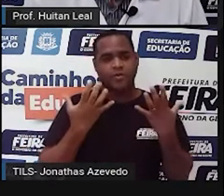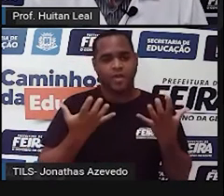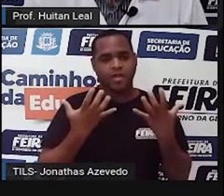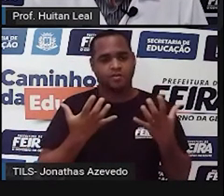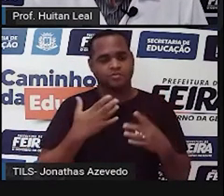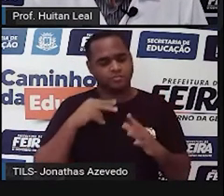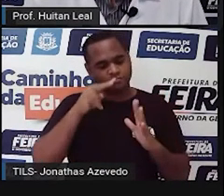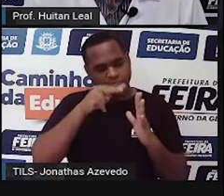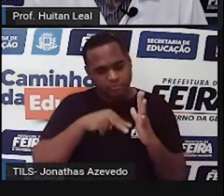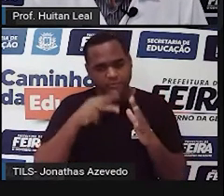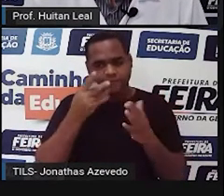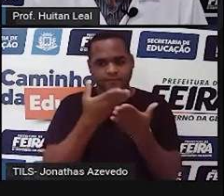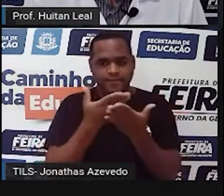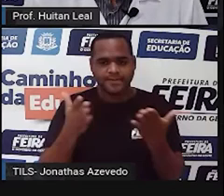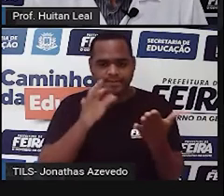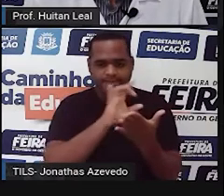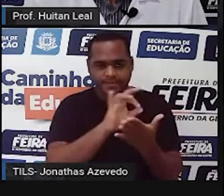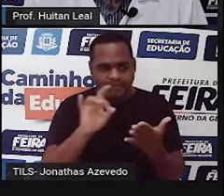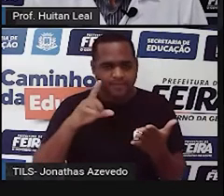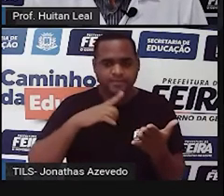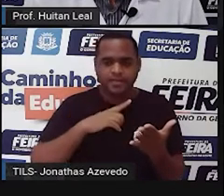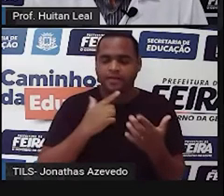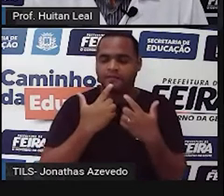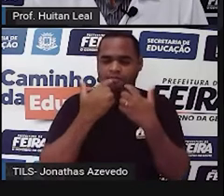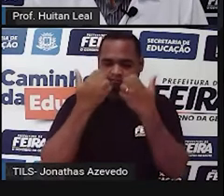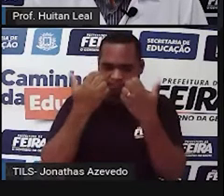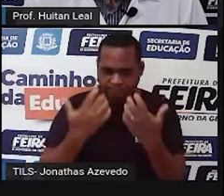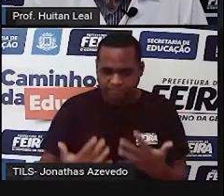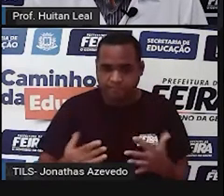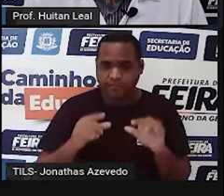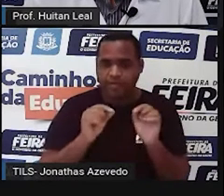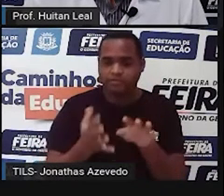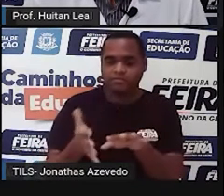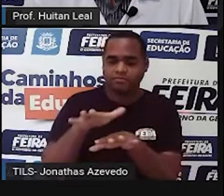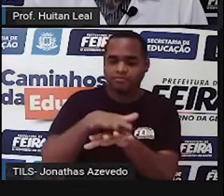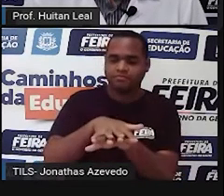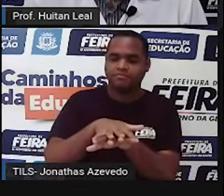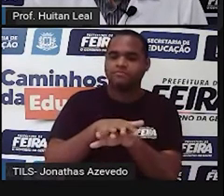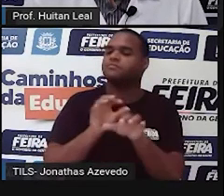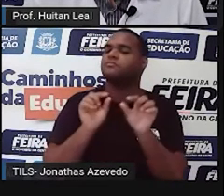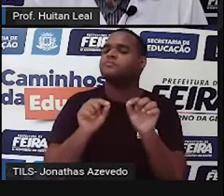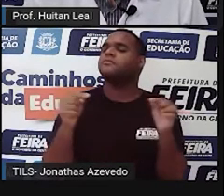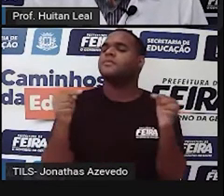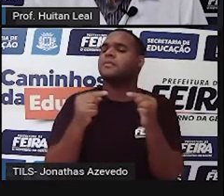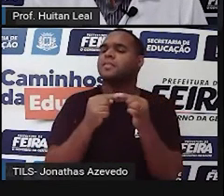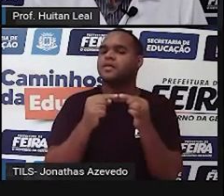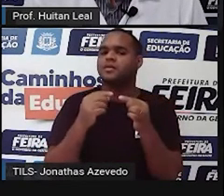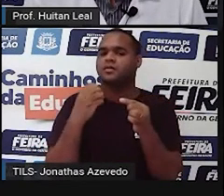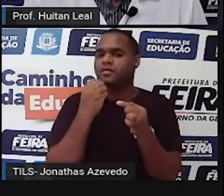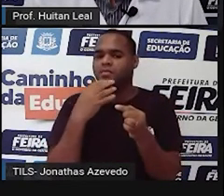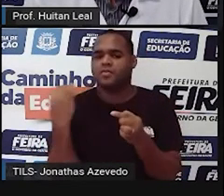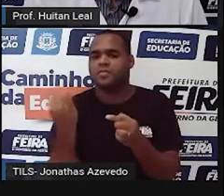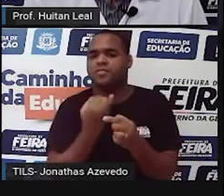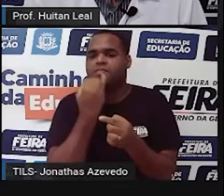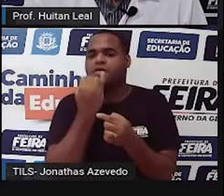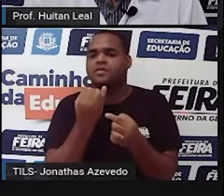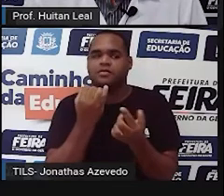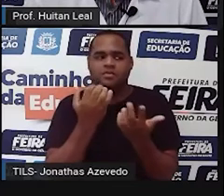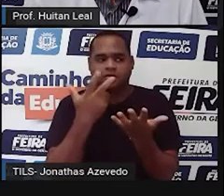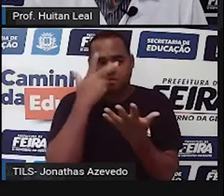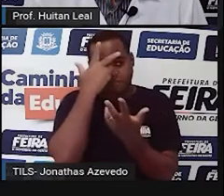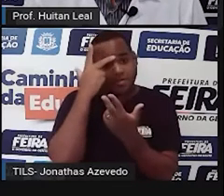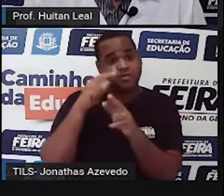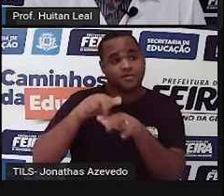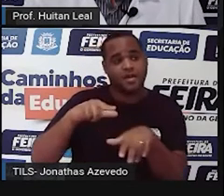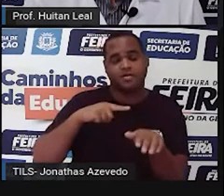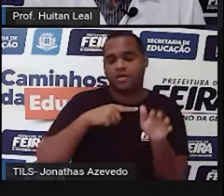para vocês. Porque, como eu disse, inclusão é um ato de humanidade.